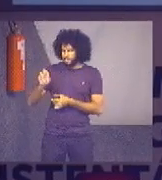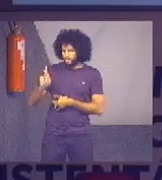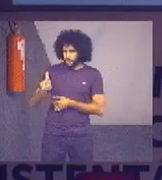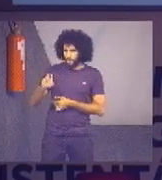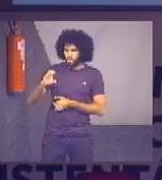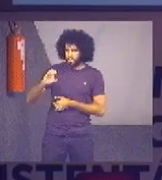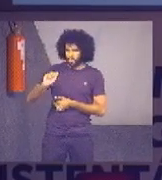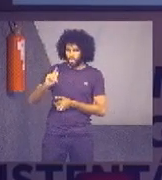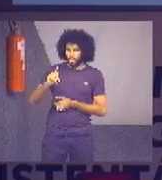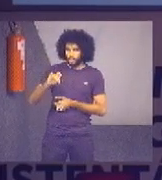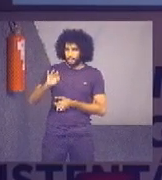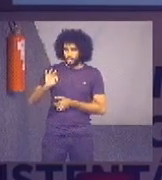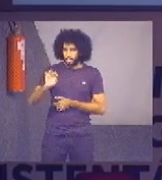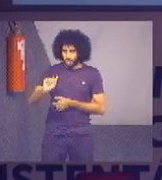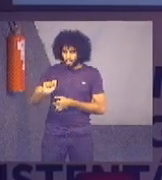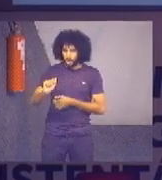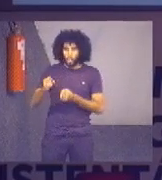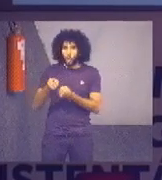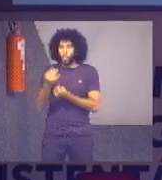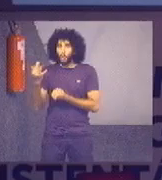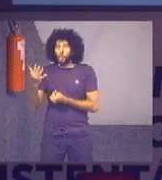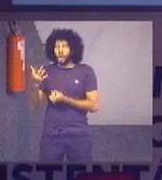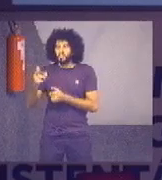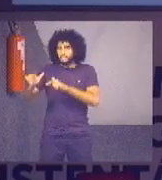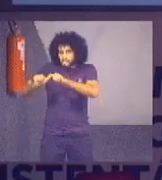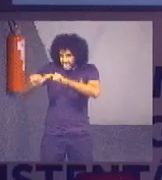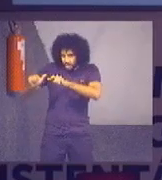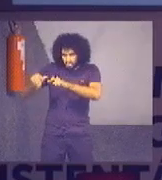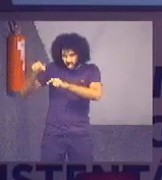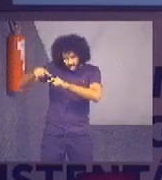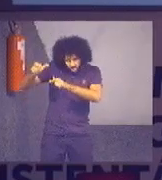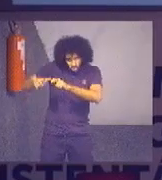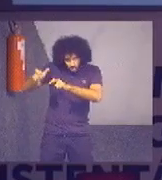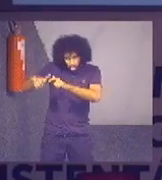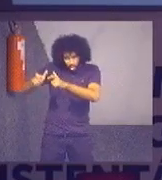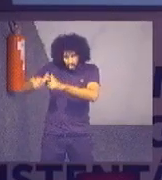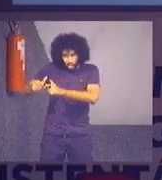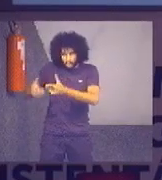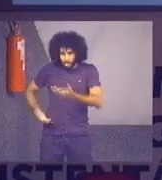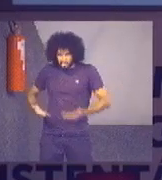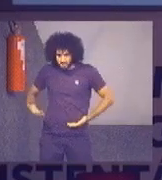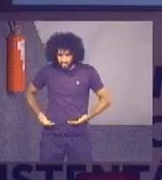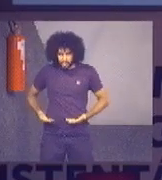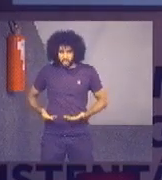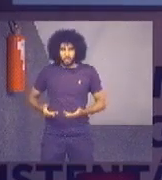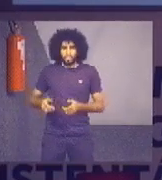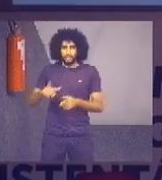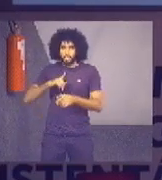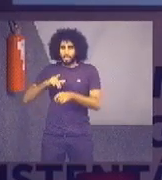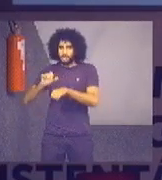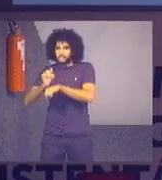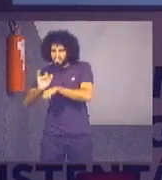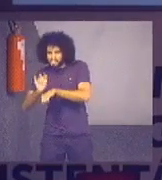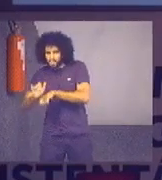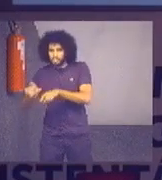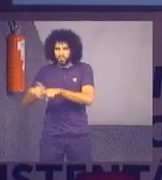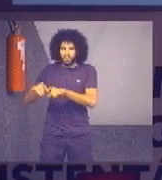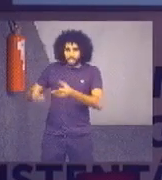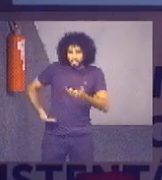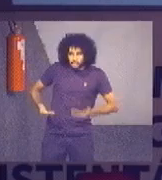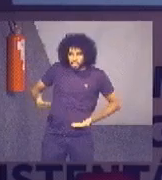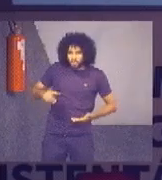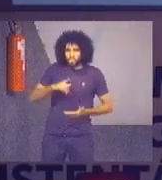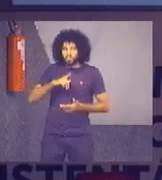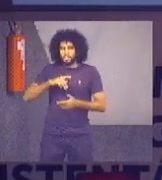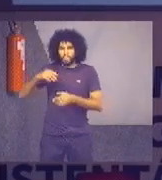é a quantidade de trabalhadores do órgão, então, são os magistrados, os servidores, os terceirizados, os estagiários. e é claro que o